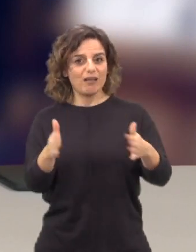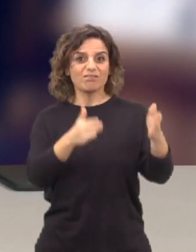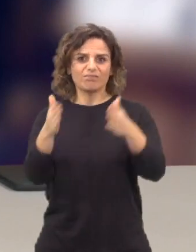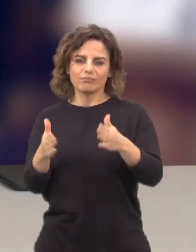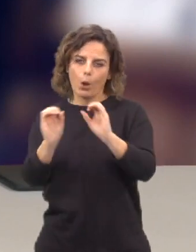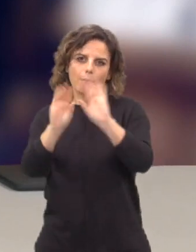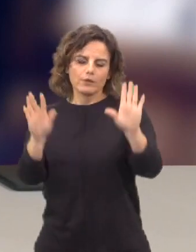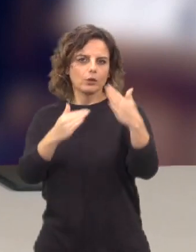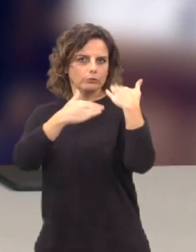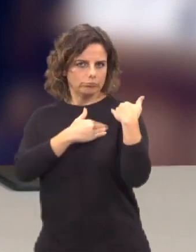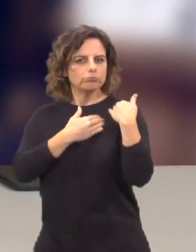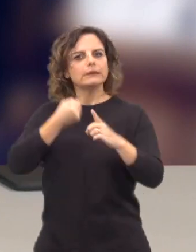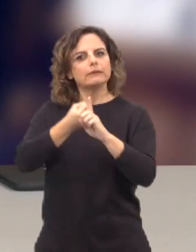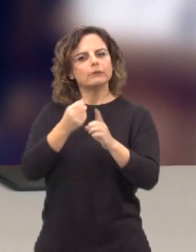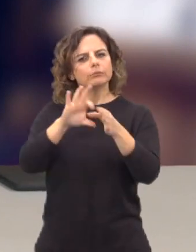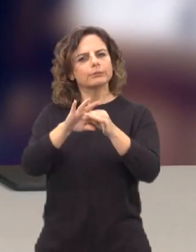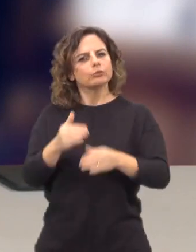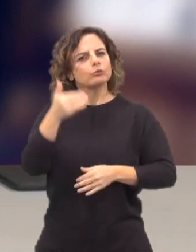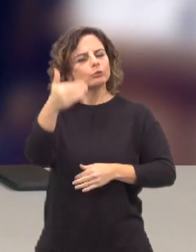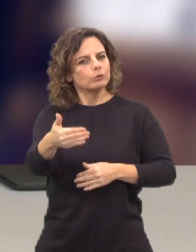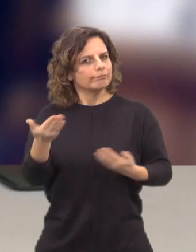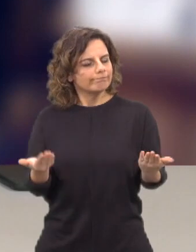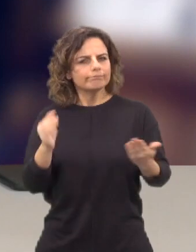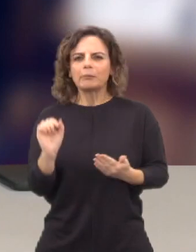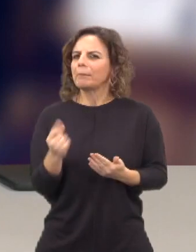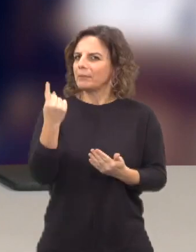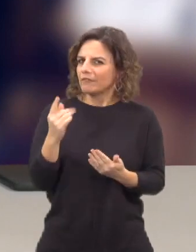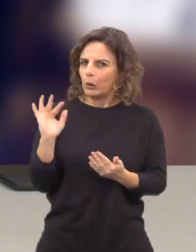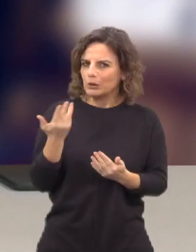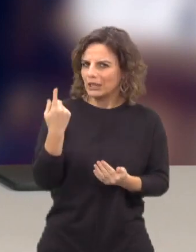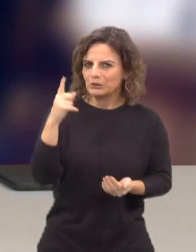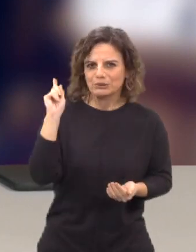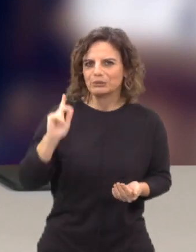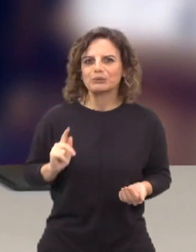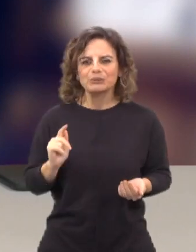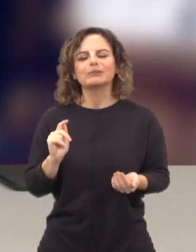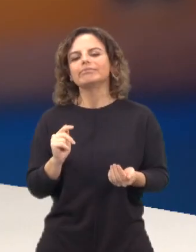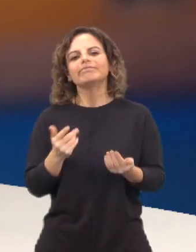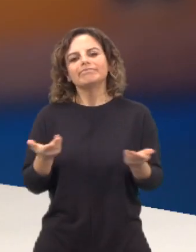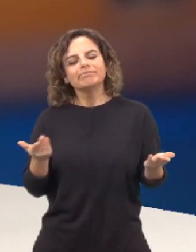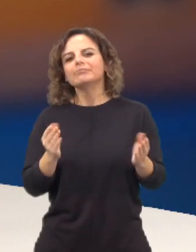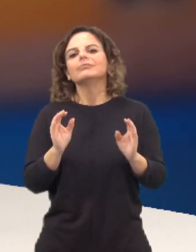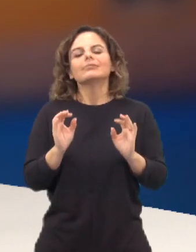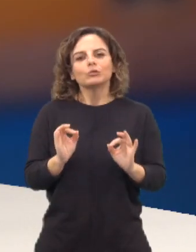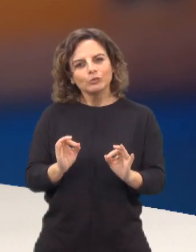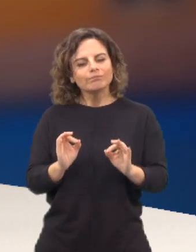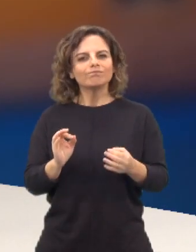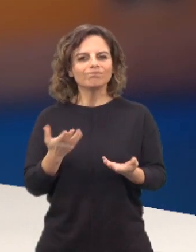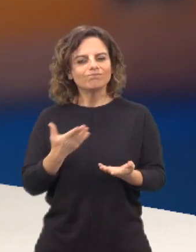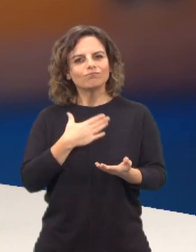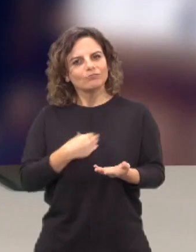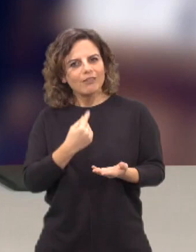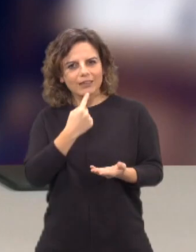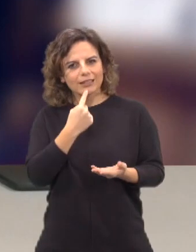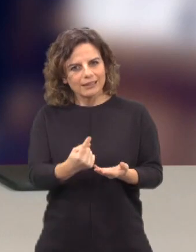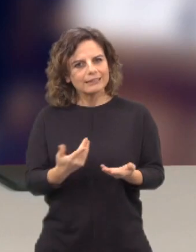uma responsabilidade, um desafio para o futuro. Já não é a primeira vez que isso acontece. E, portanto, deixa